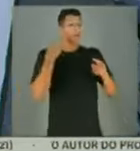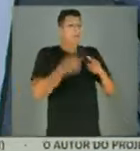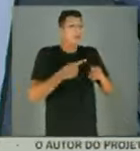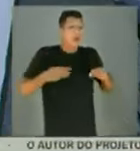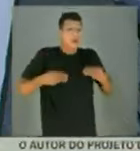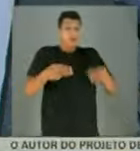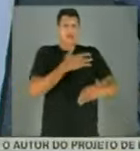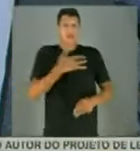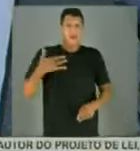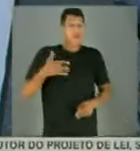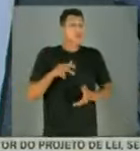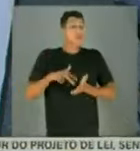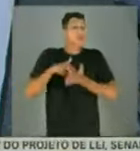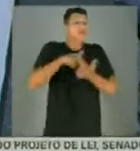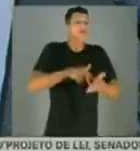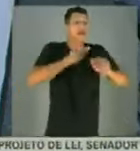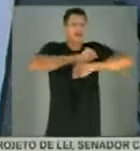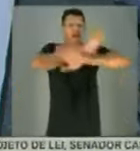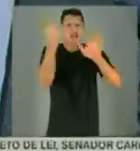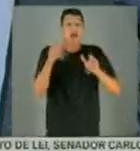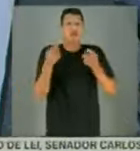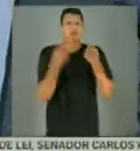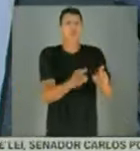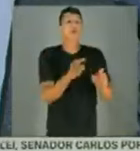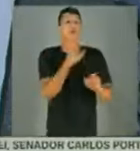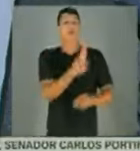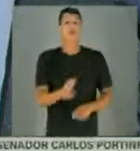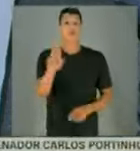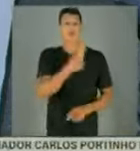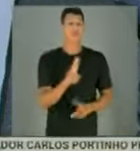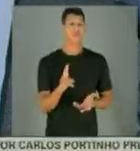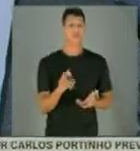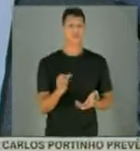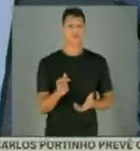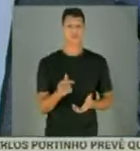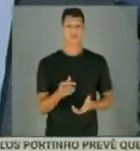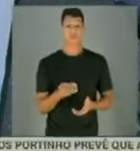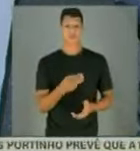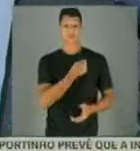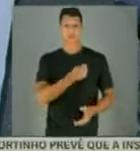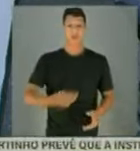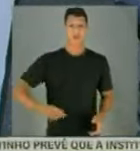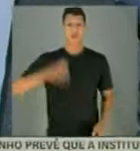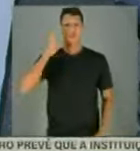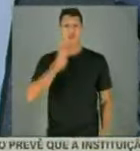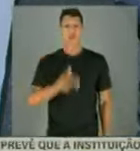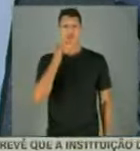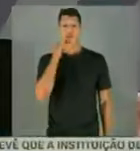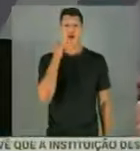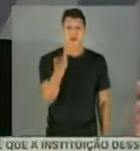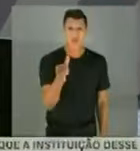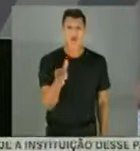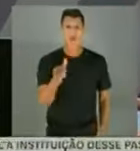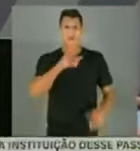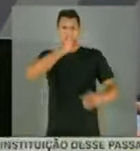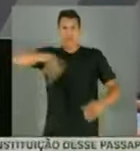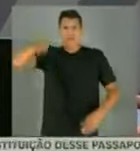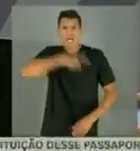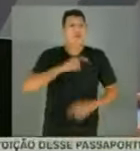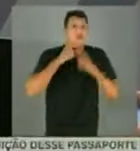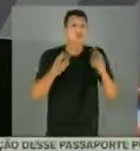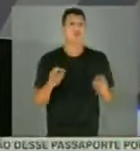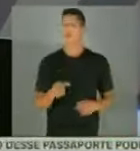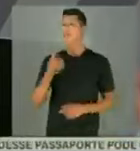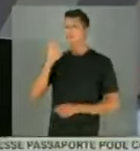Ministério da Saúde não se manifesta claramente contra o uso da hidroclora? O ministro da Saúde já falou claramente. Para eliminar qualquer dúvida. Já falou